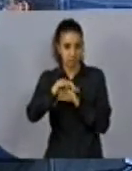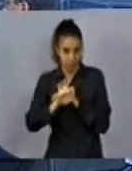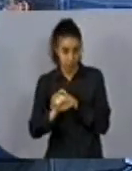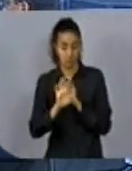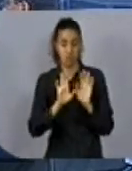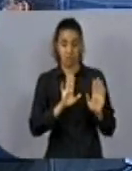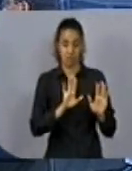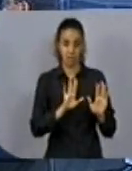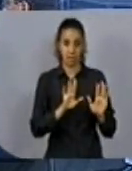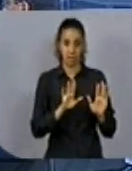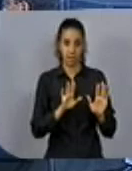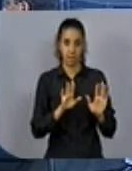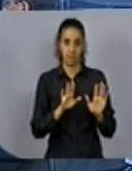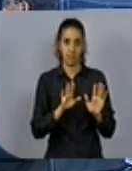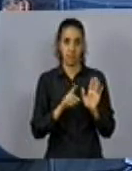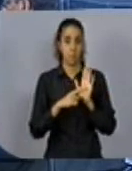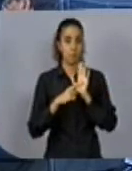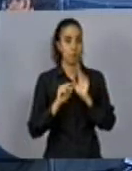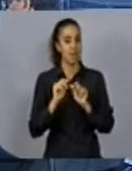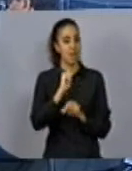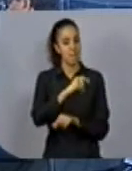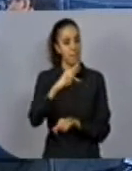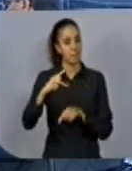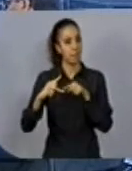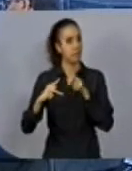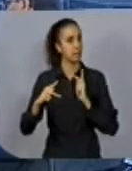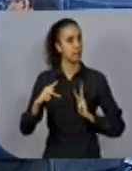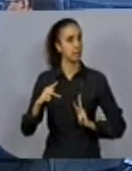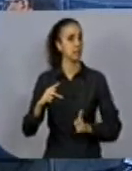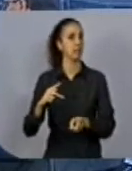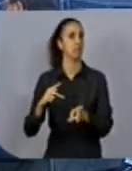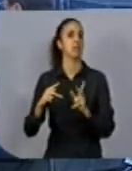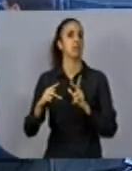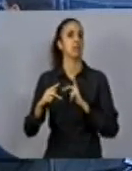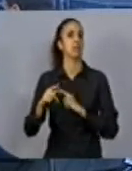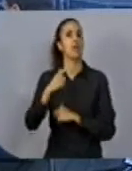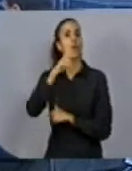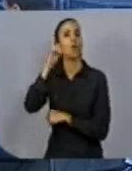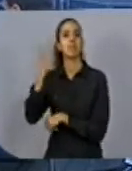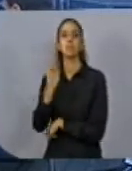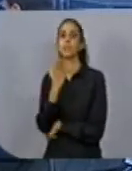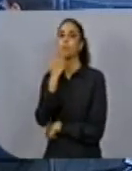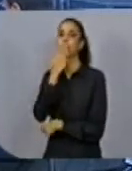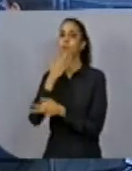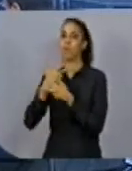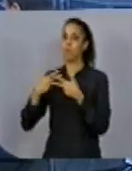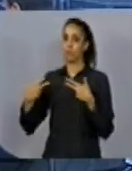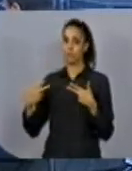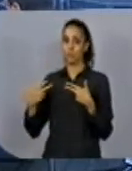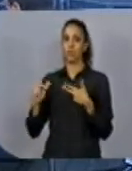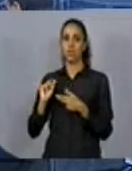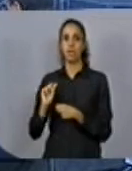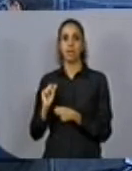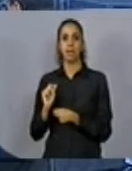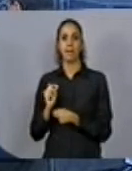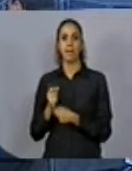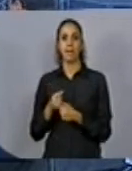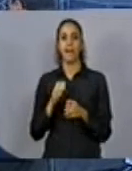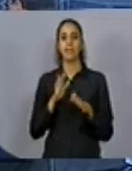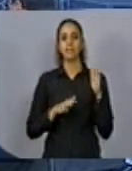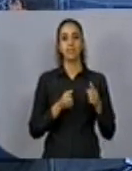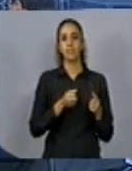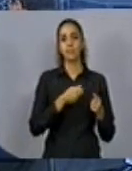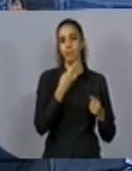ressaltar que as APPs sempre envolvem todas aquelas outras tipologias que não são tão faladas assim,